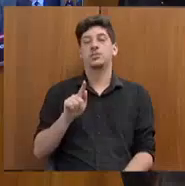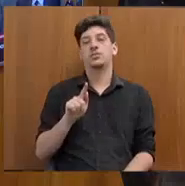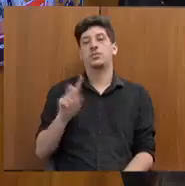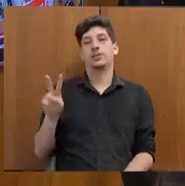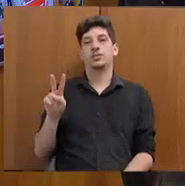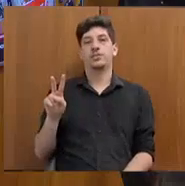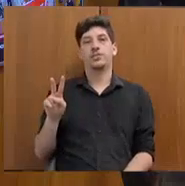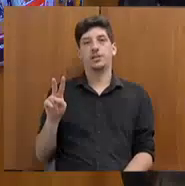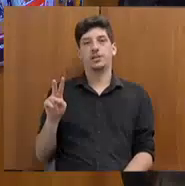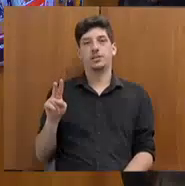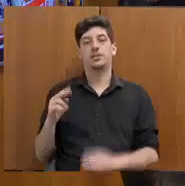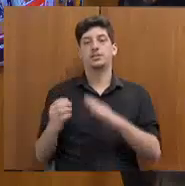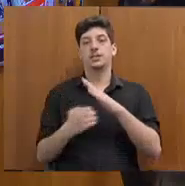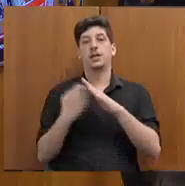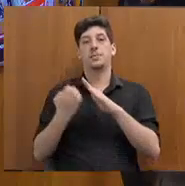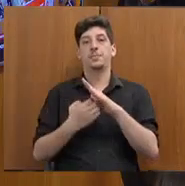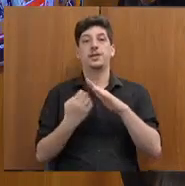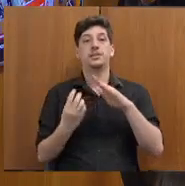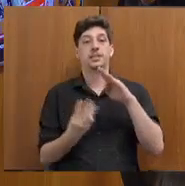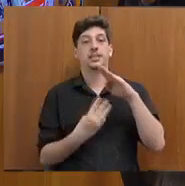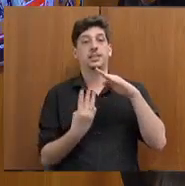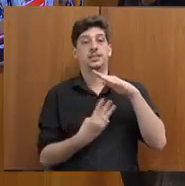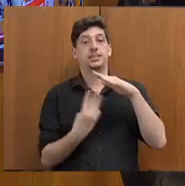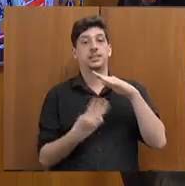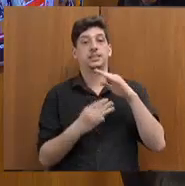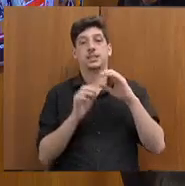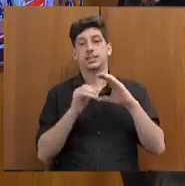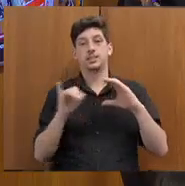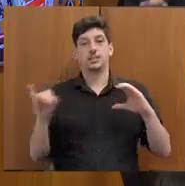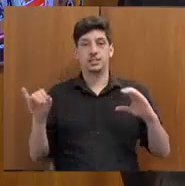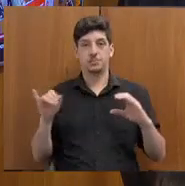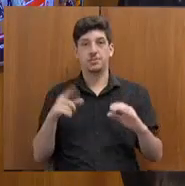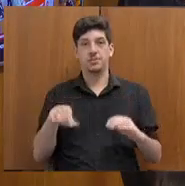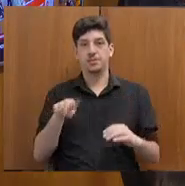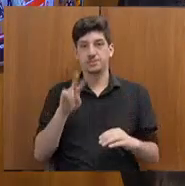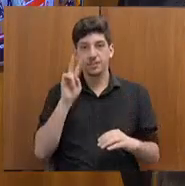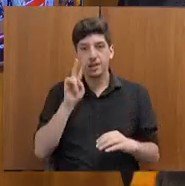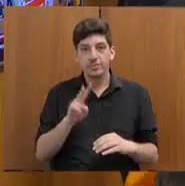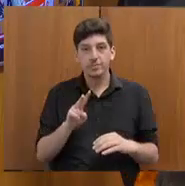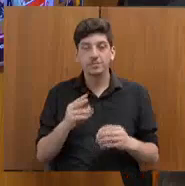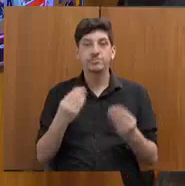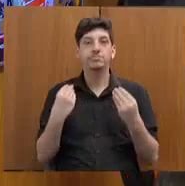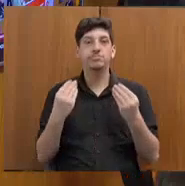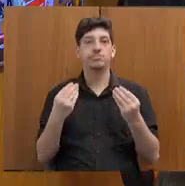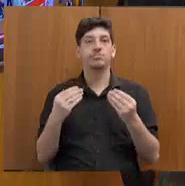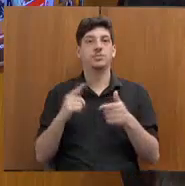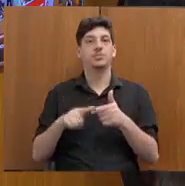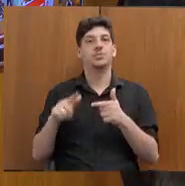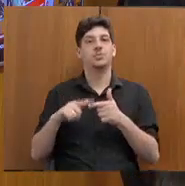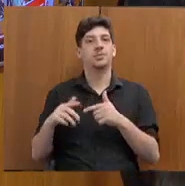terceirizadas da CEMIG. Olha a dimensão desse processo.